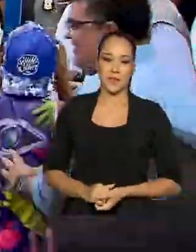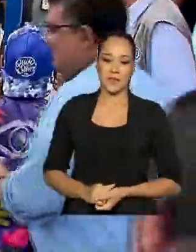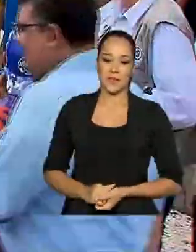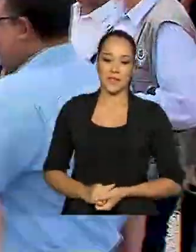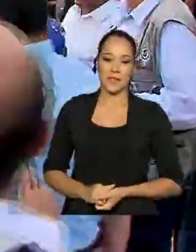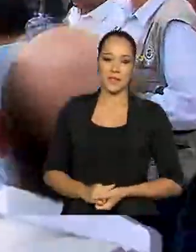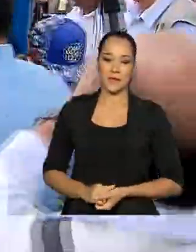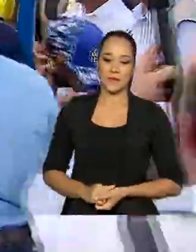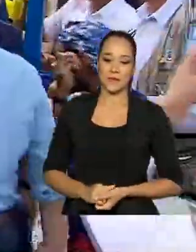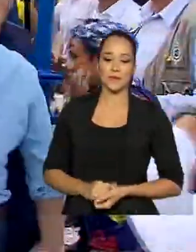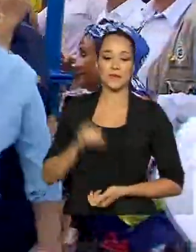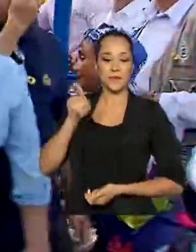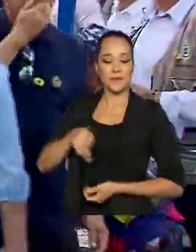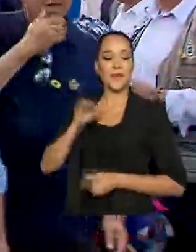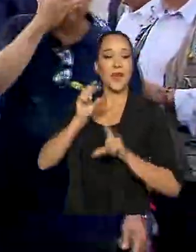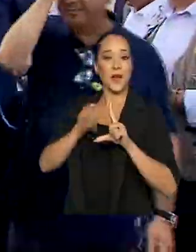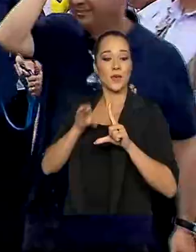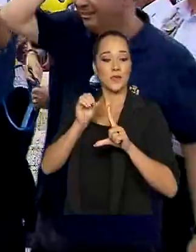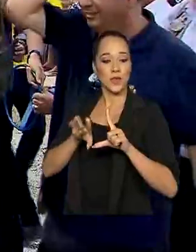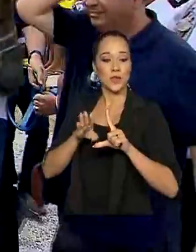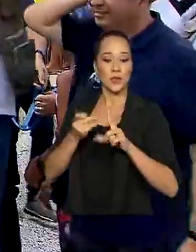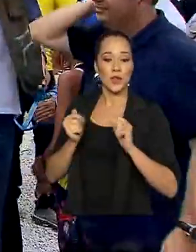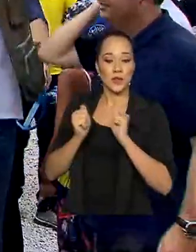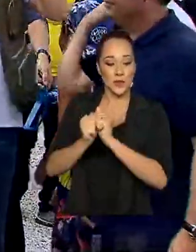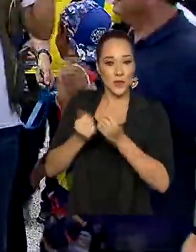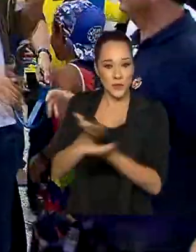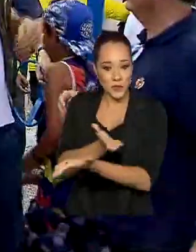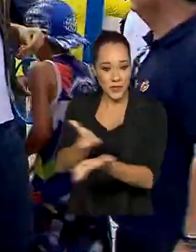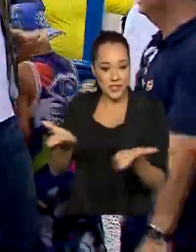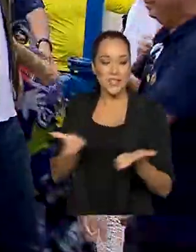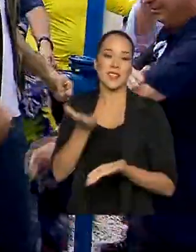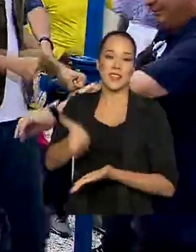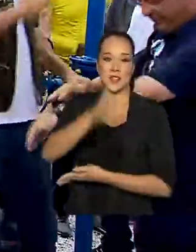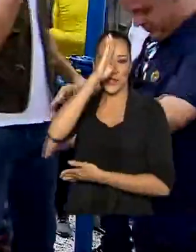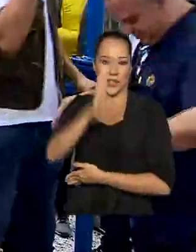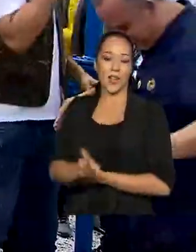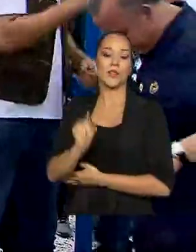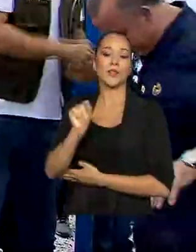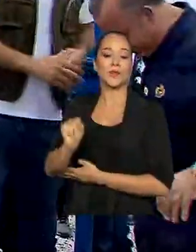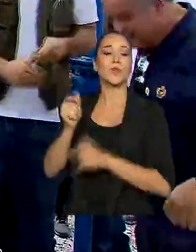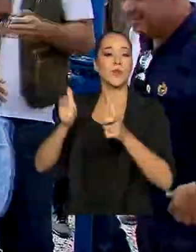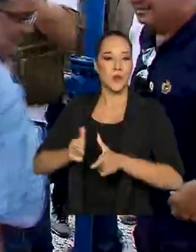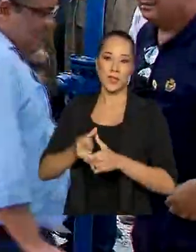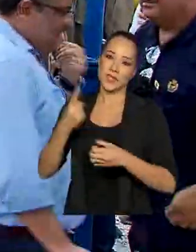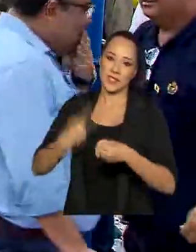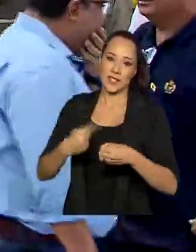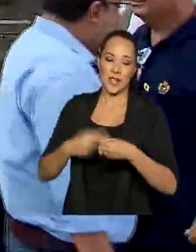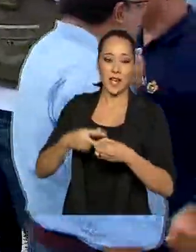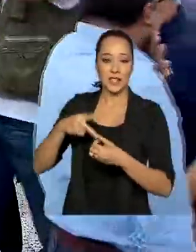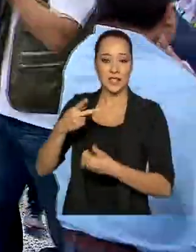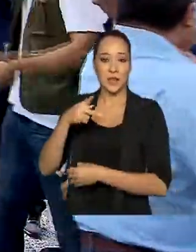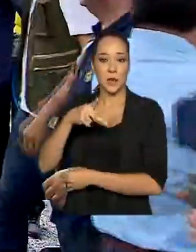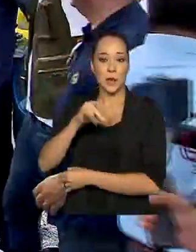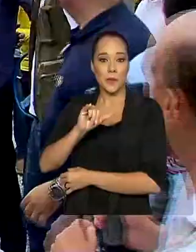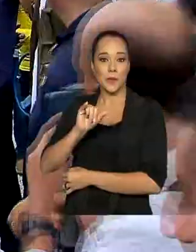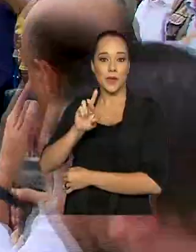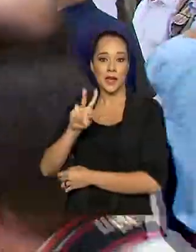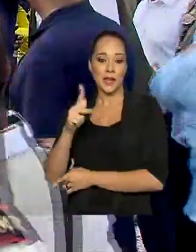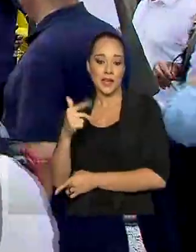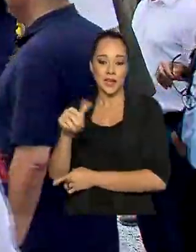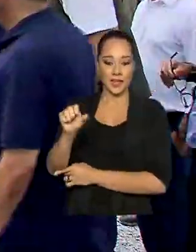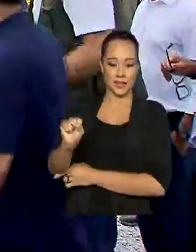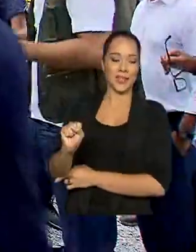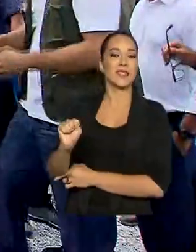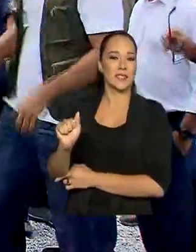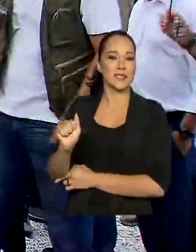São imagens ao vivo que estamos levando para você diretamente da cidade de Piranhas. Com